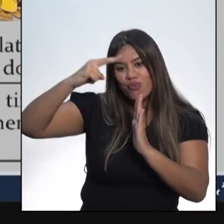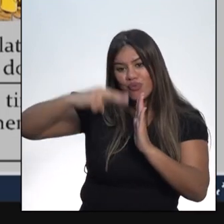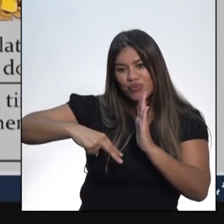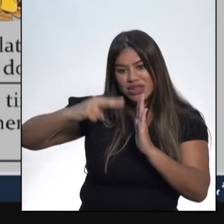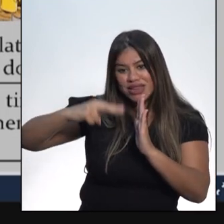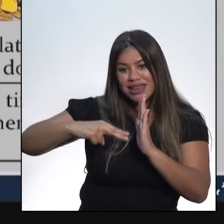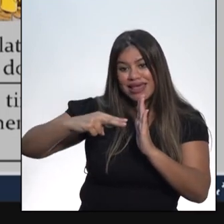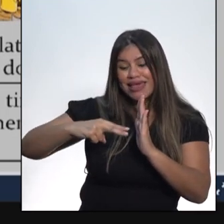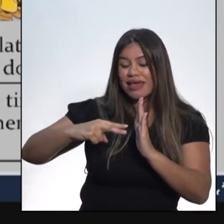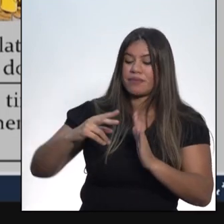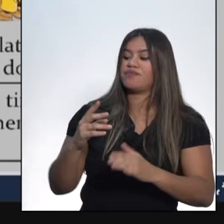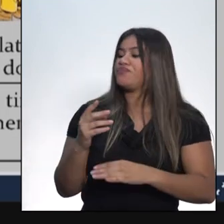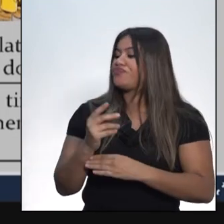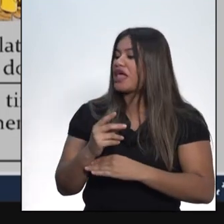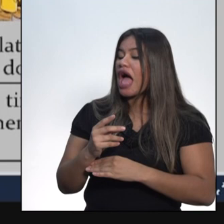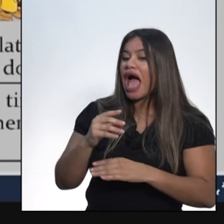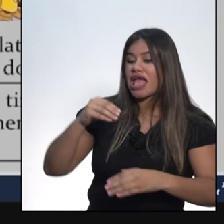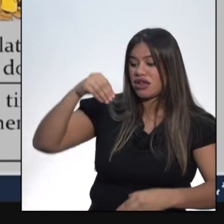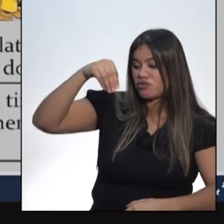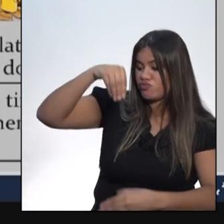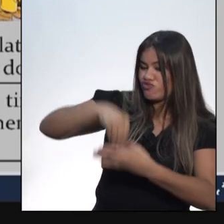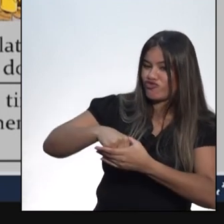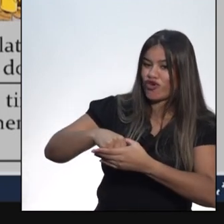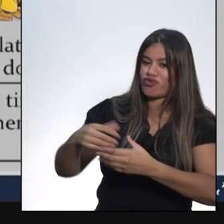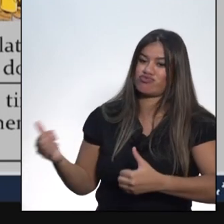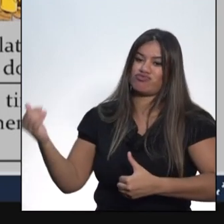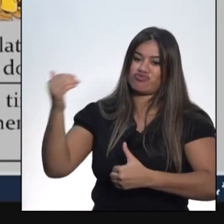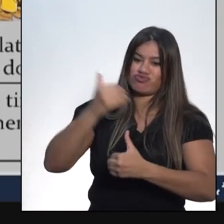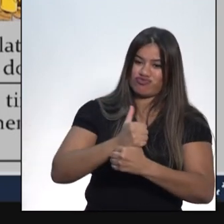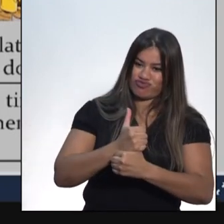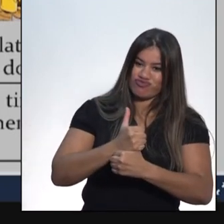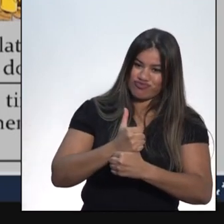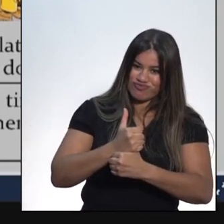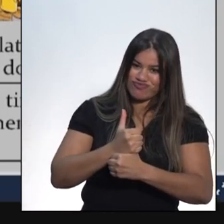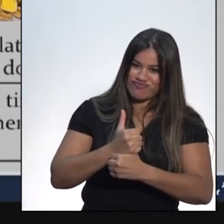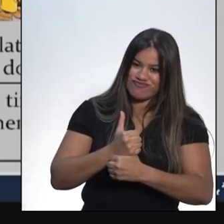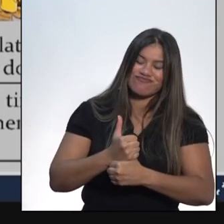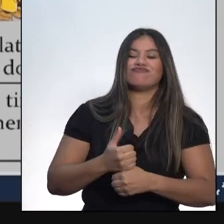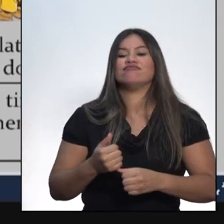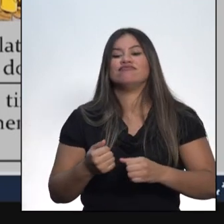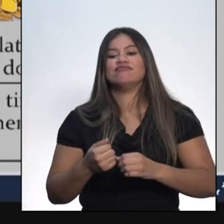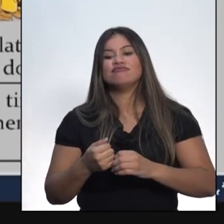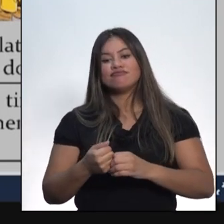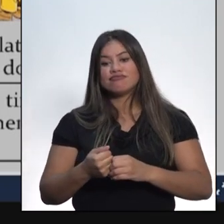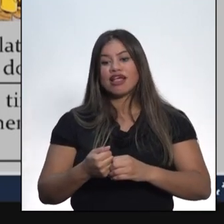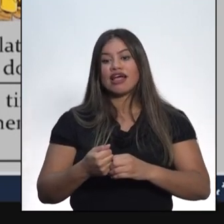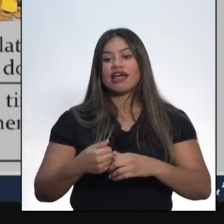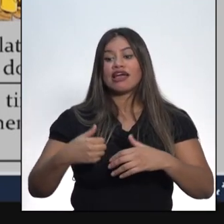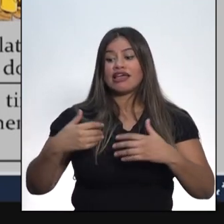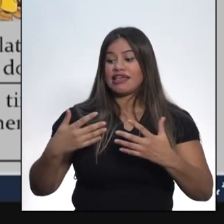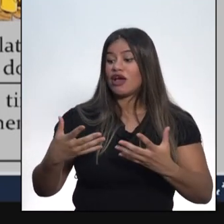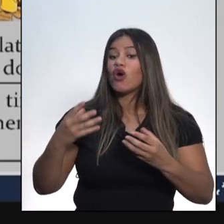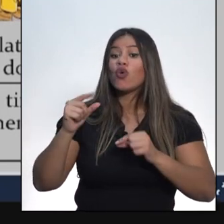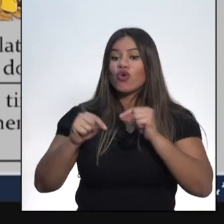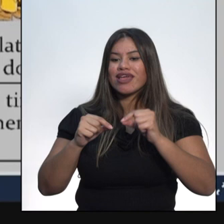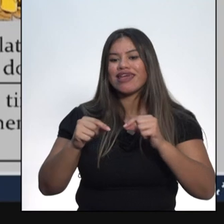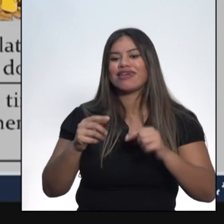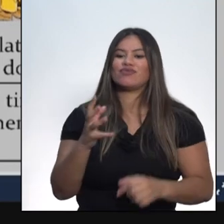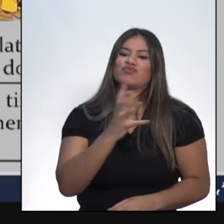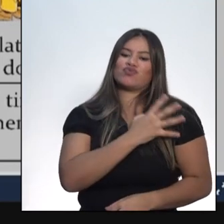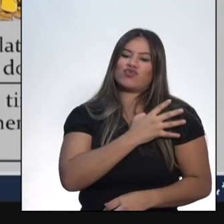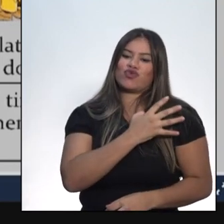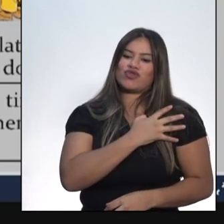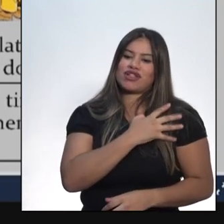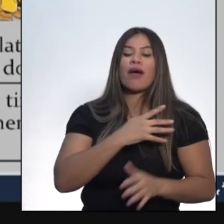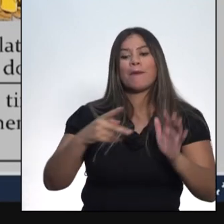serviço do coronel, fraudava o processo, pois ele votava no lugar do eleitor analfabeto, garantindo assim mais